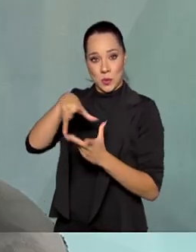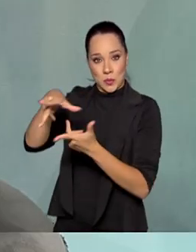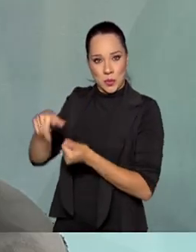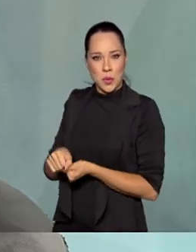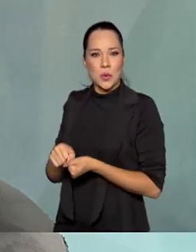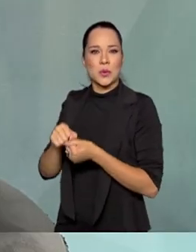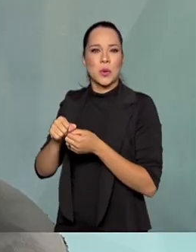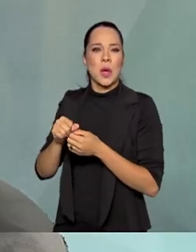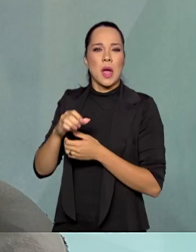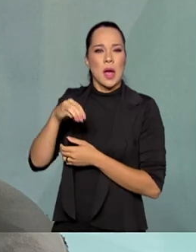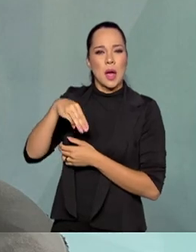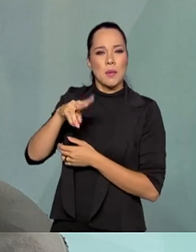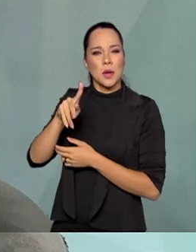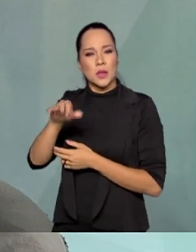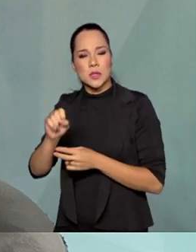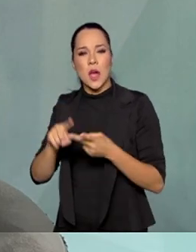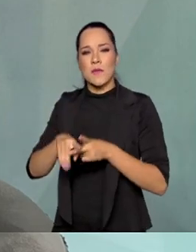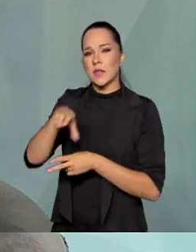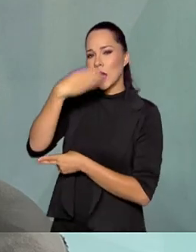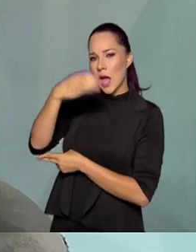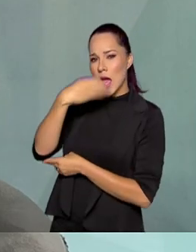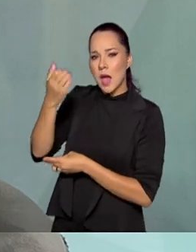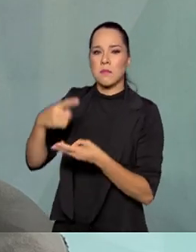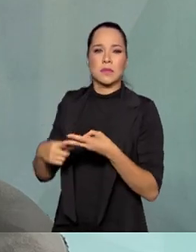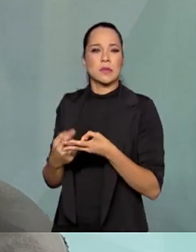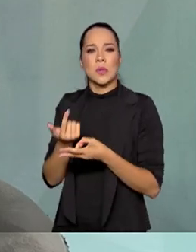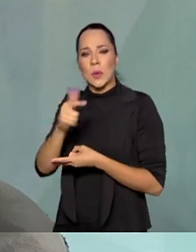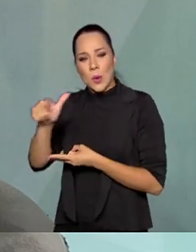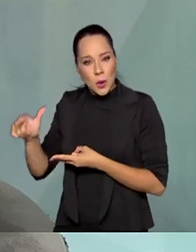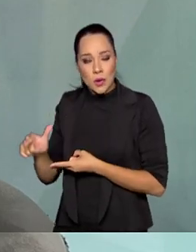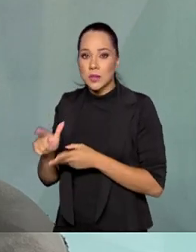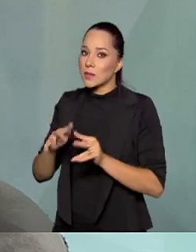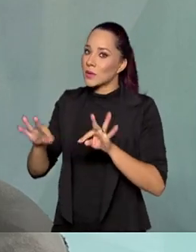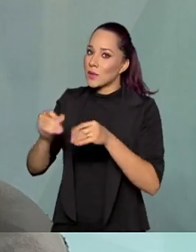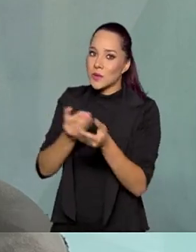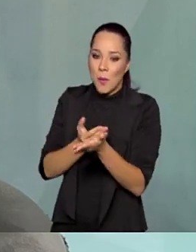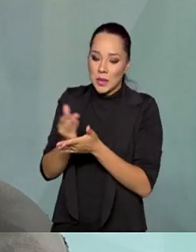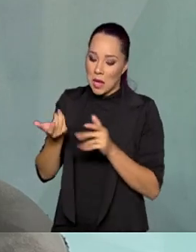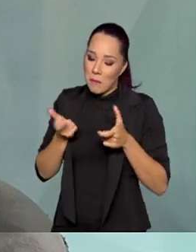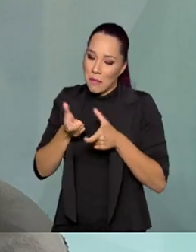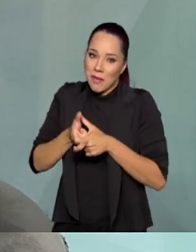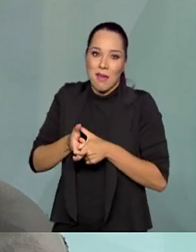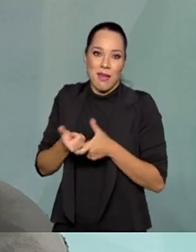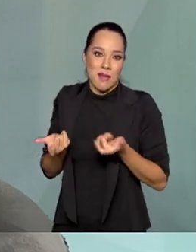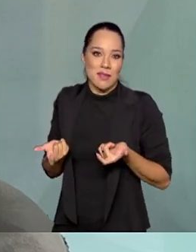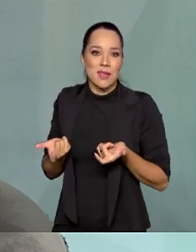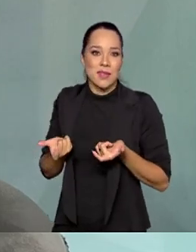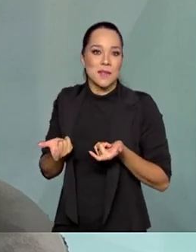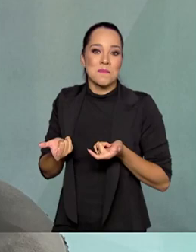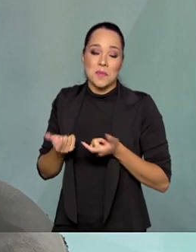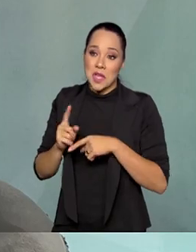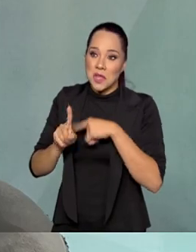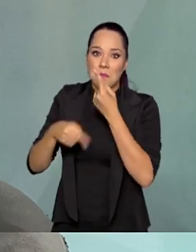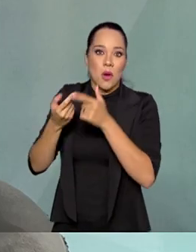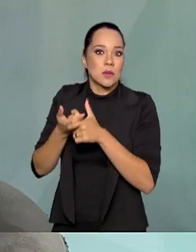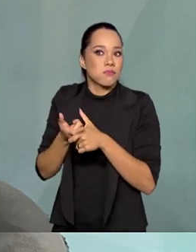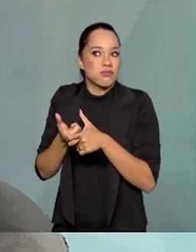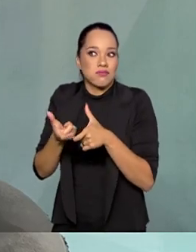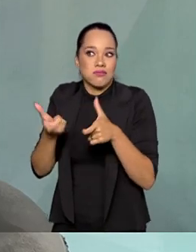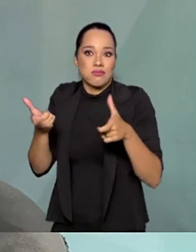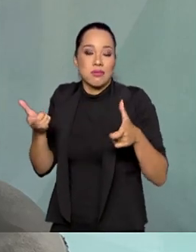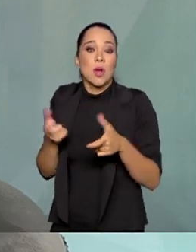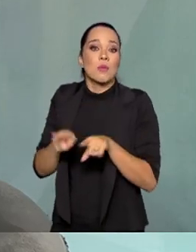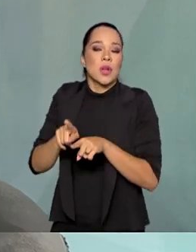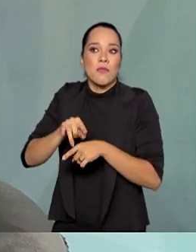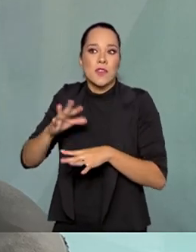Microsoft, Apple, SpaceX, todas elas começaram pequena, né? De uma forma pequena e ganharam porque foram